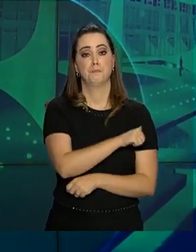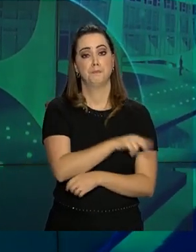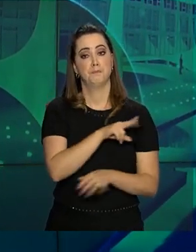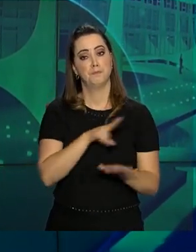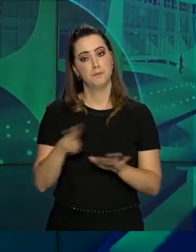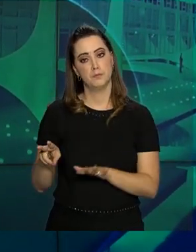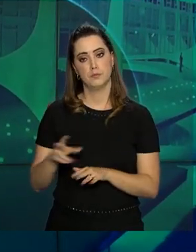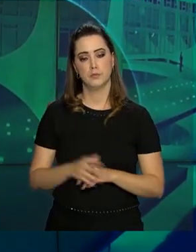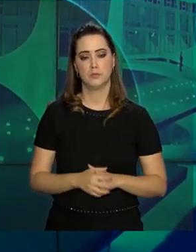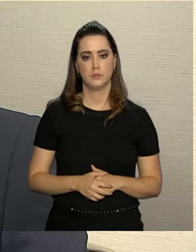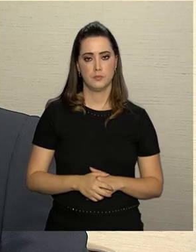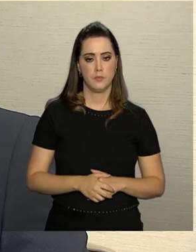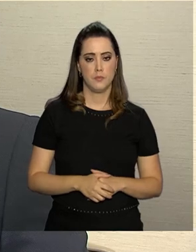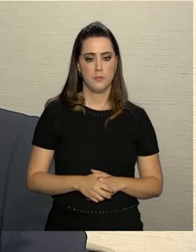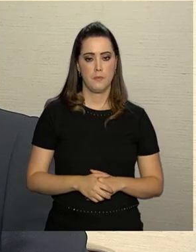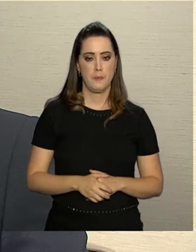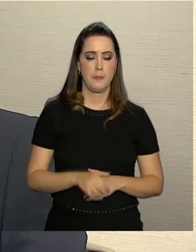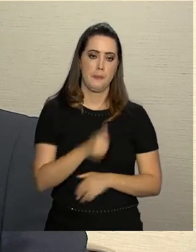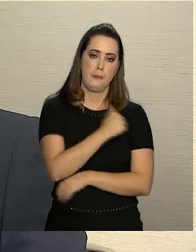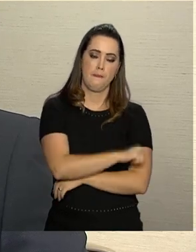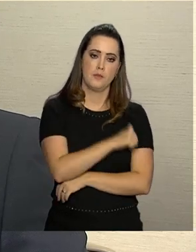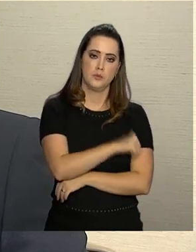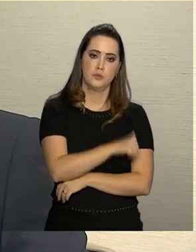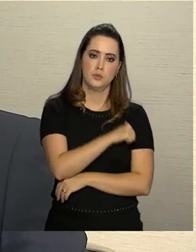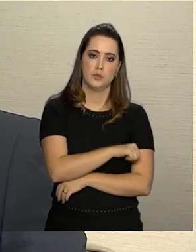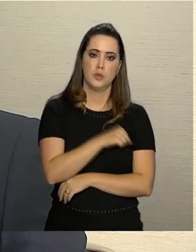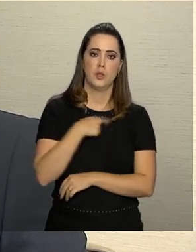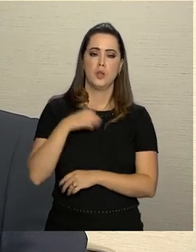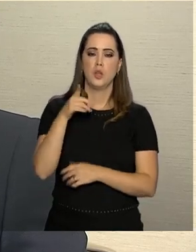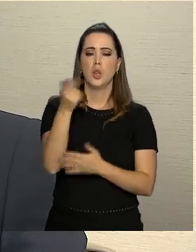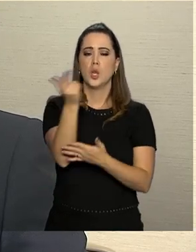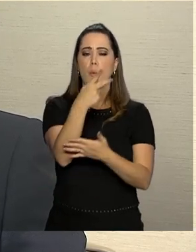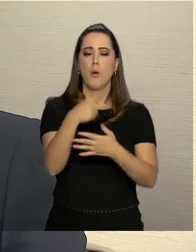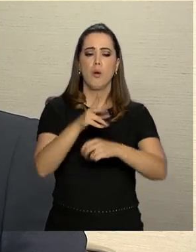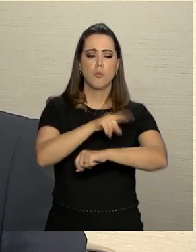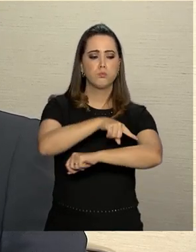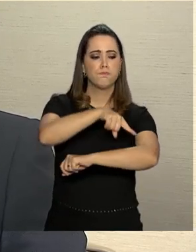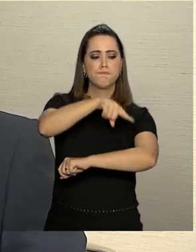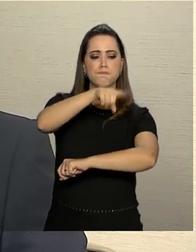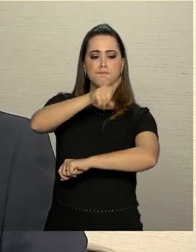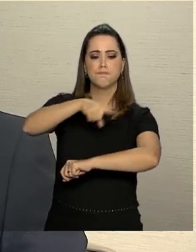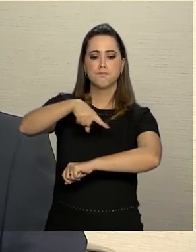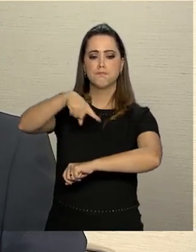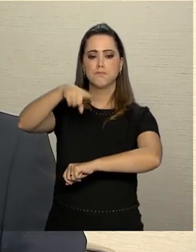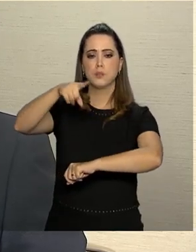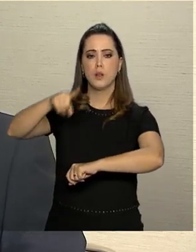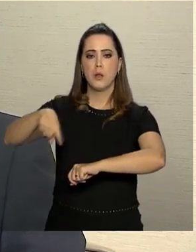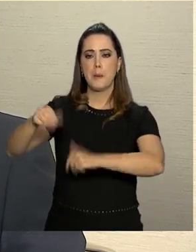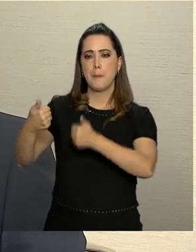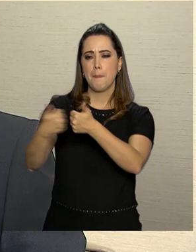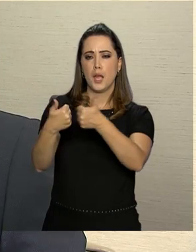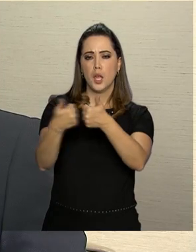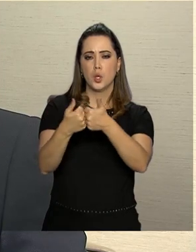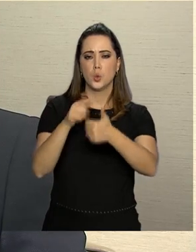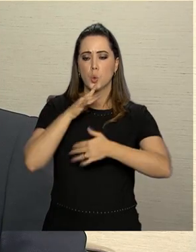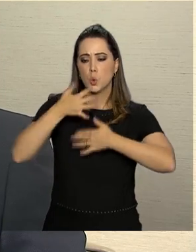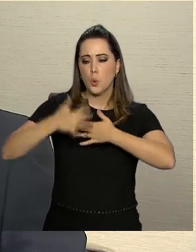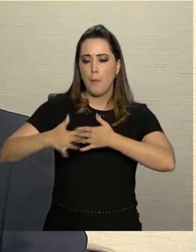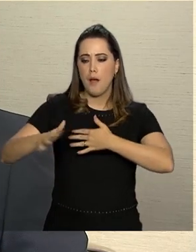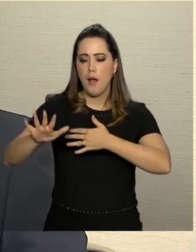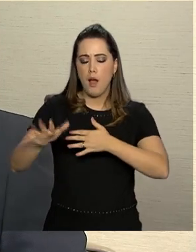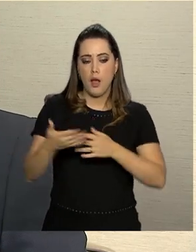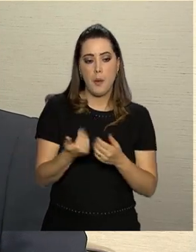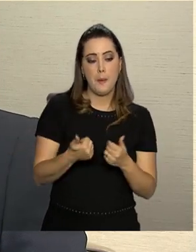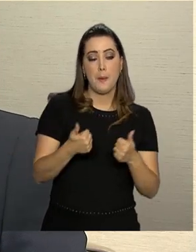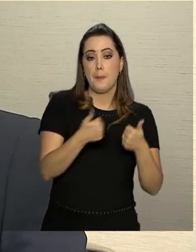nesta semana. O Rio de Janeiro tem uma topografia muito peculiar, uma cidade incrustada entre o mar e a montanha. E